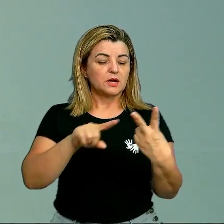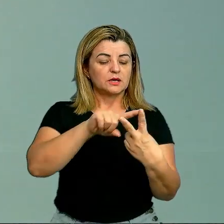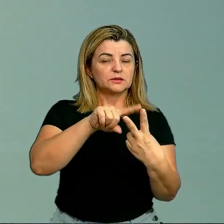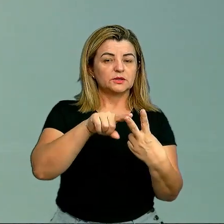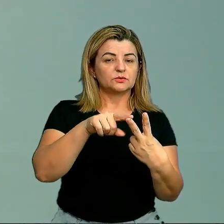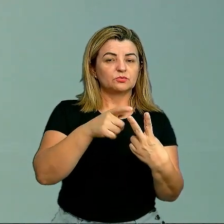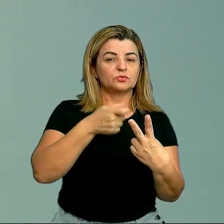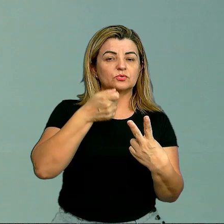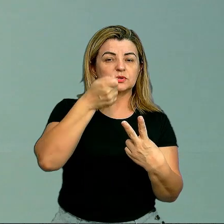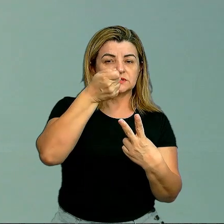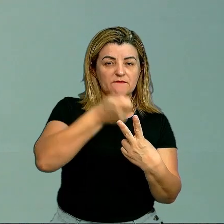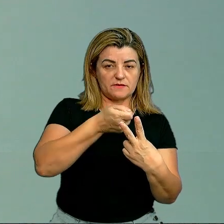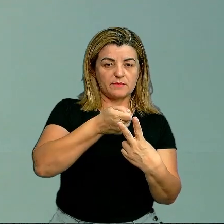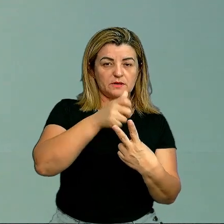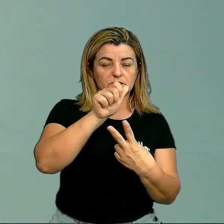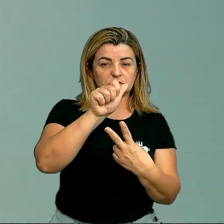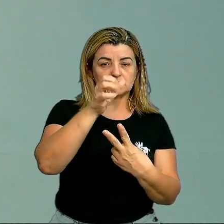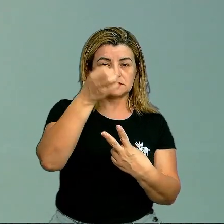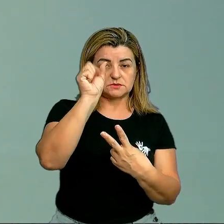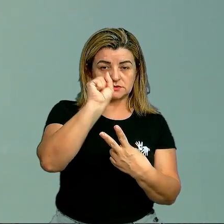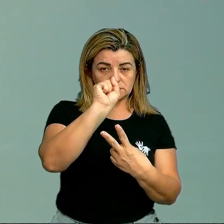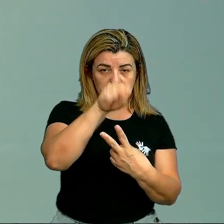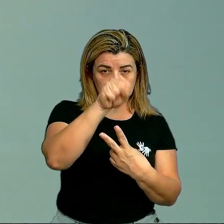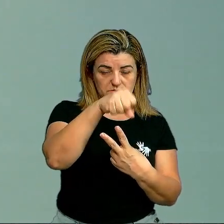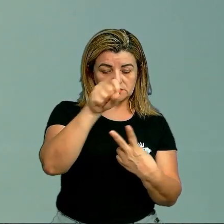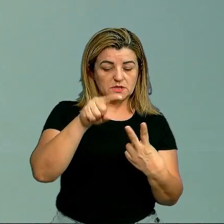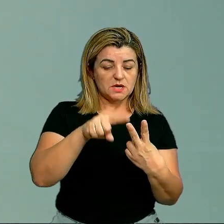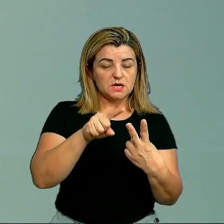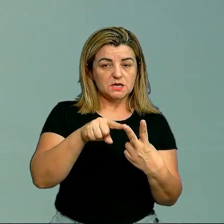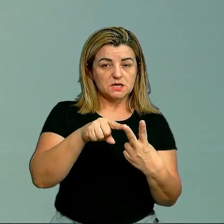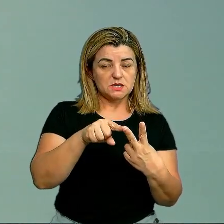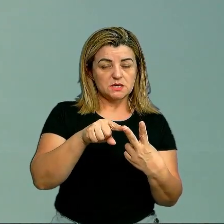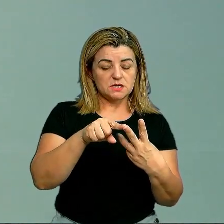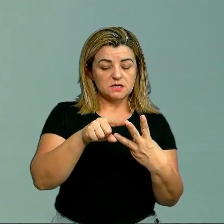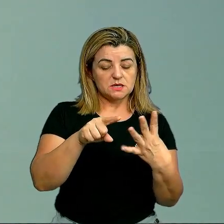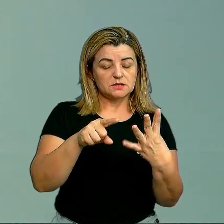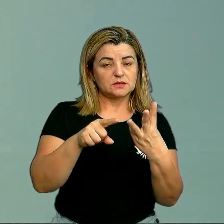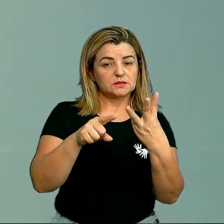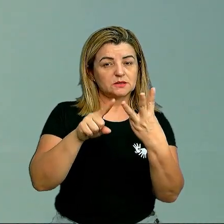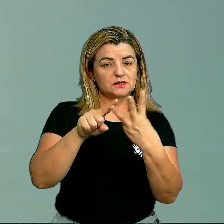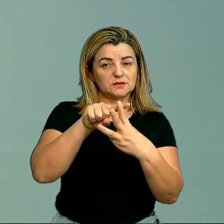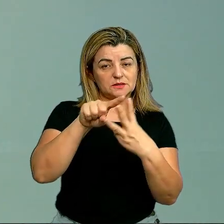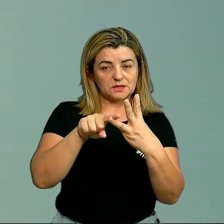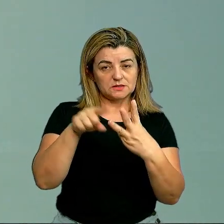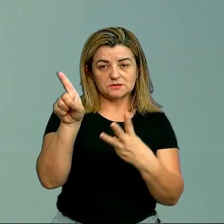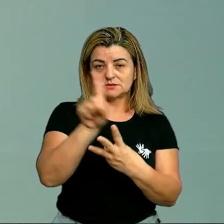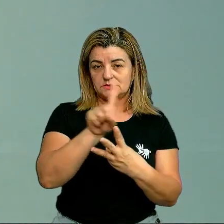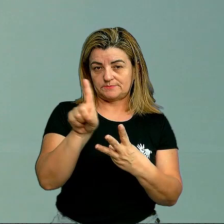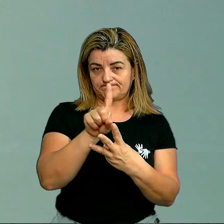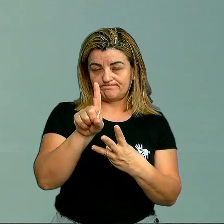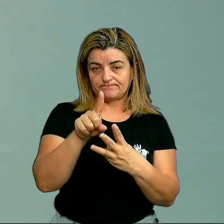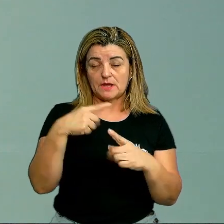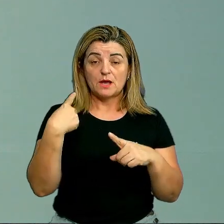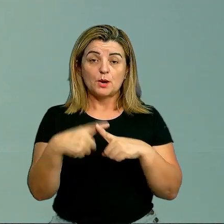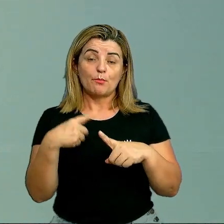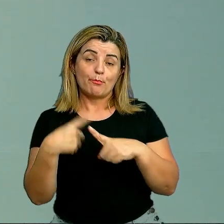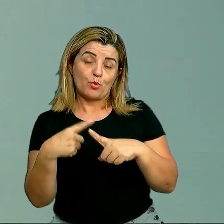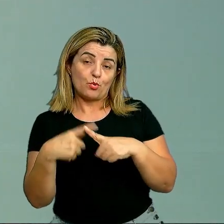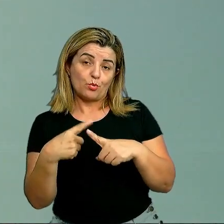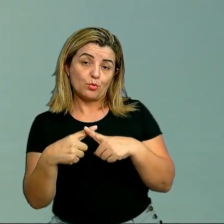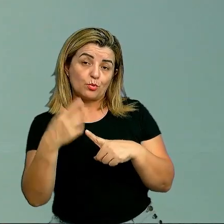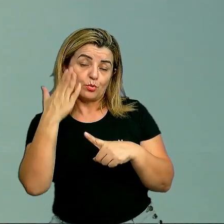afirmando e três negando. Então, nós vamos saber que, nesse caso, a questão vai estar negando. Porque a gente